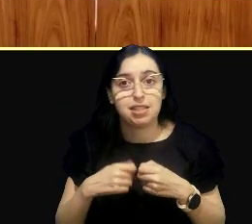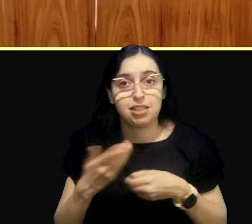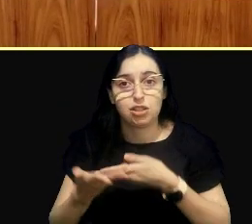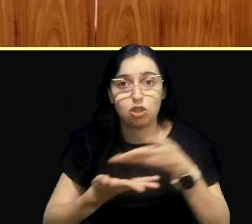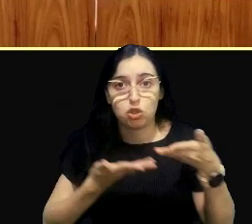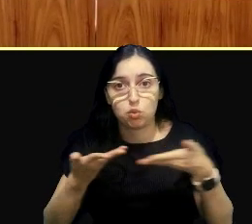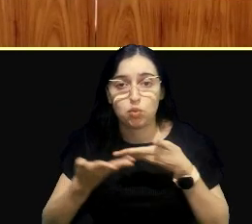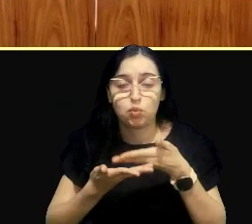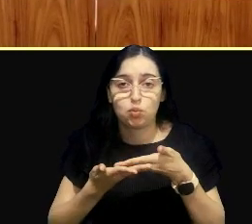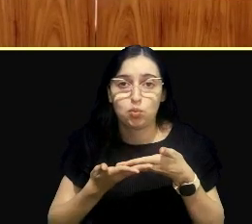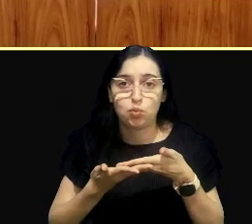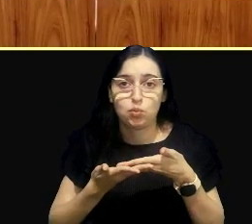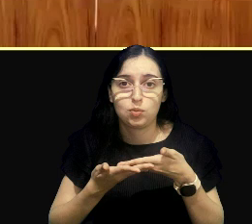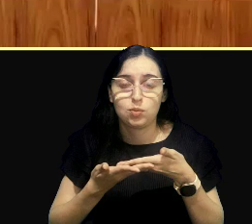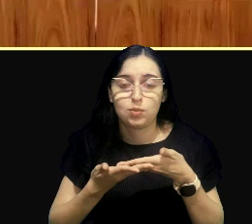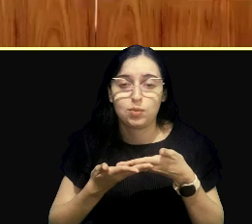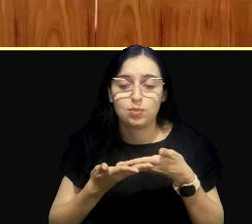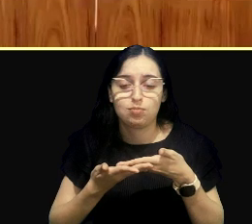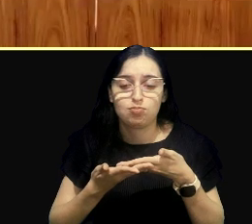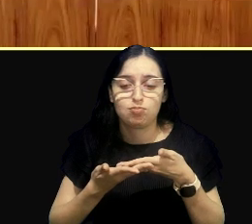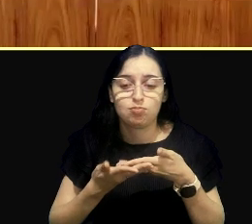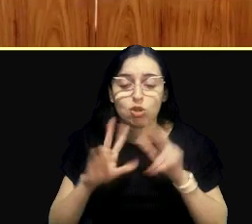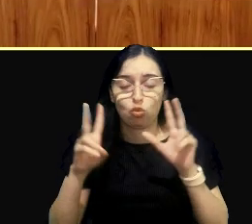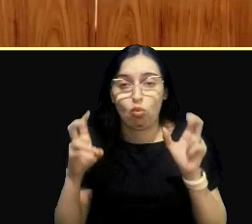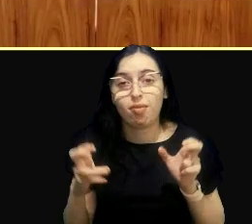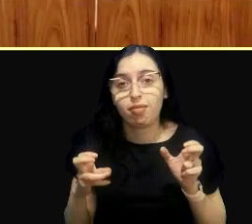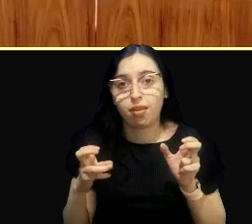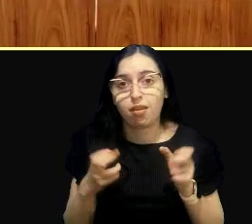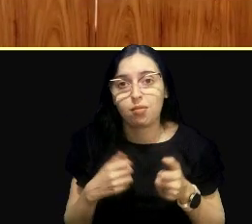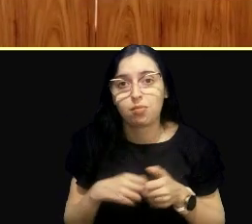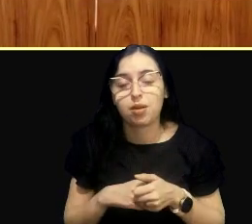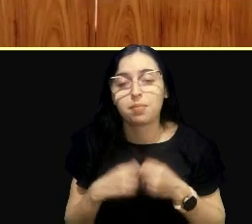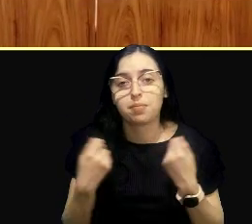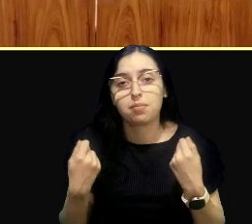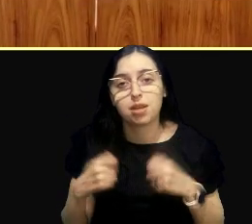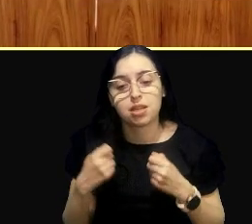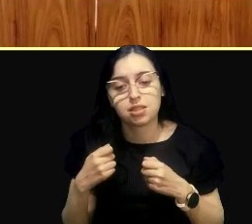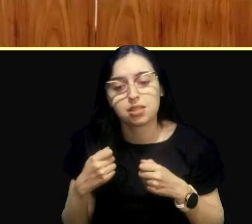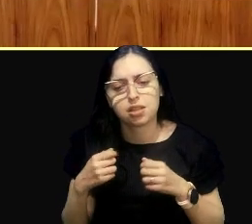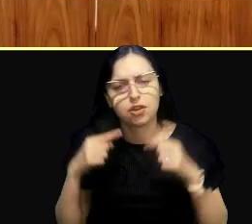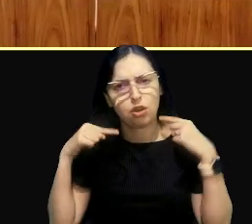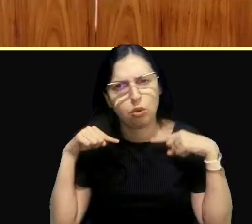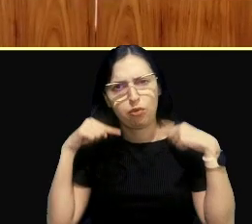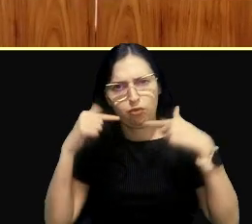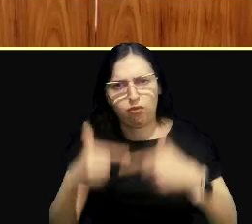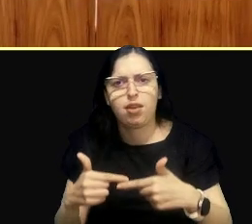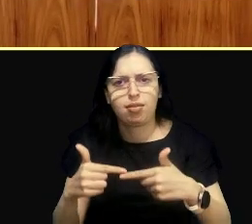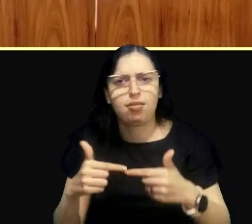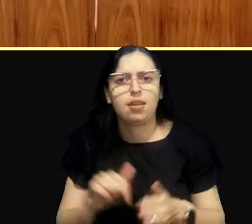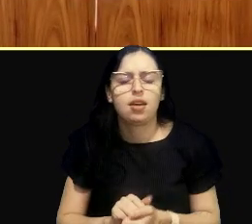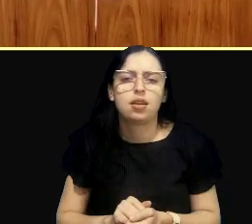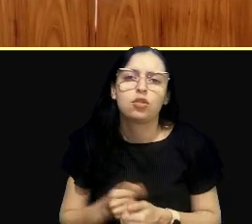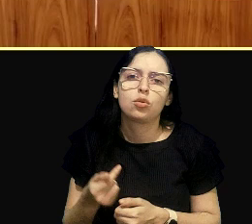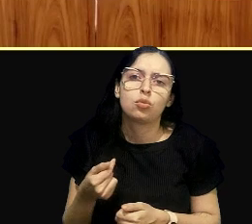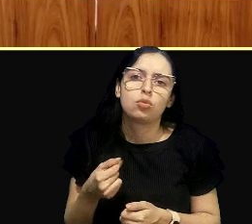dessa situação e a gente precisa enfrentar isso e eu fui 21 anos membro do